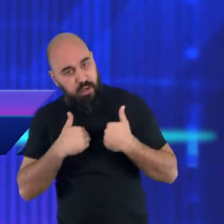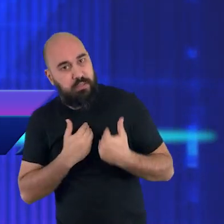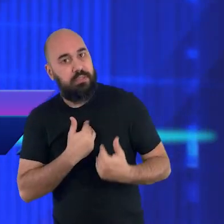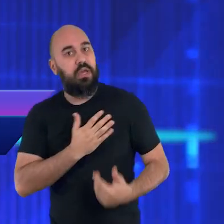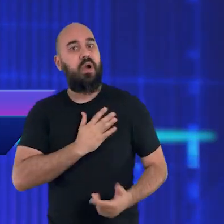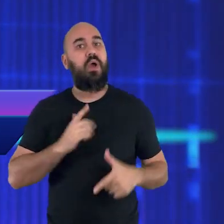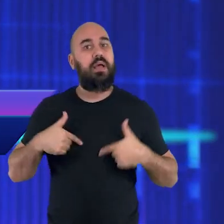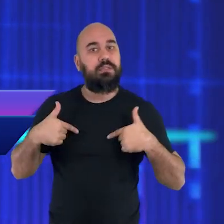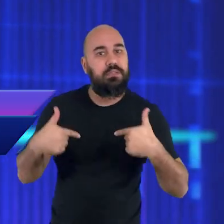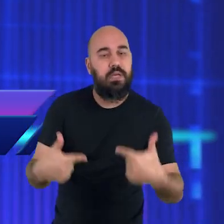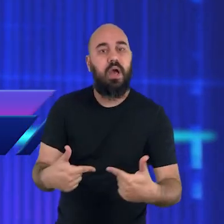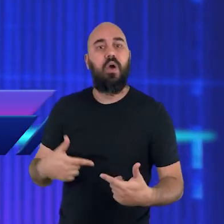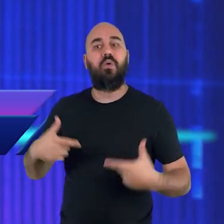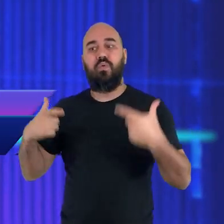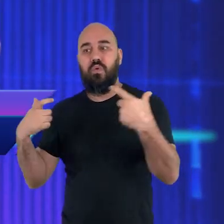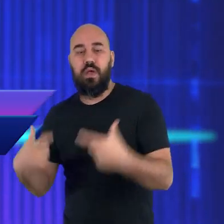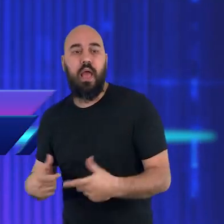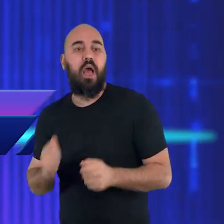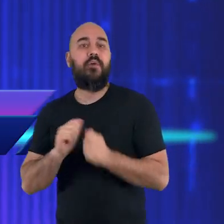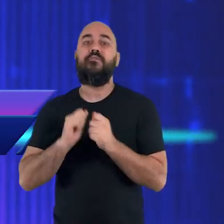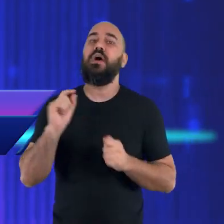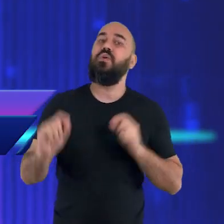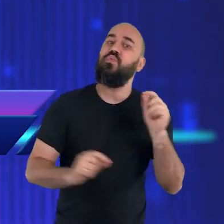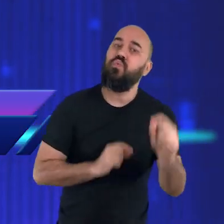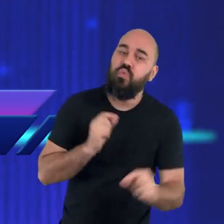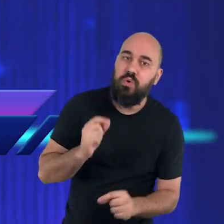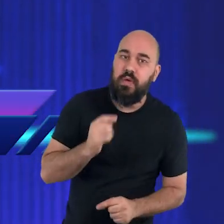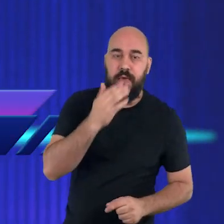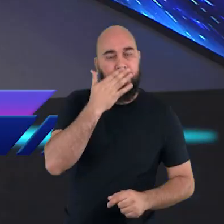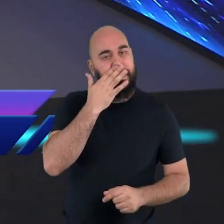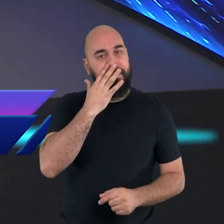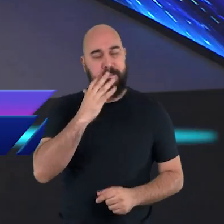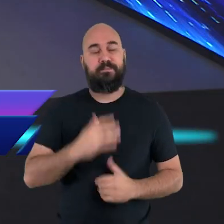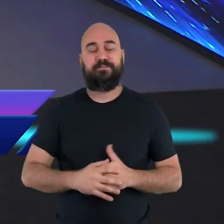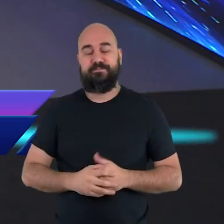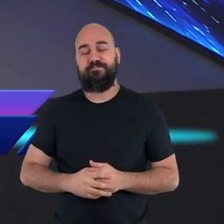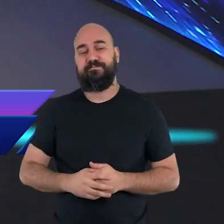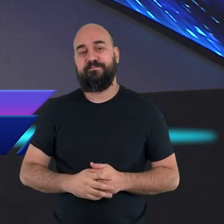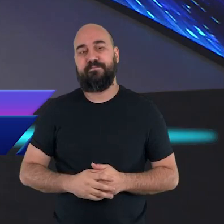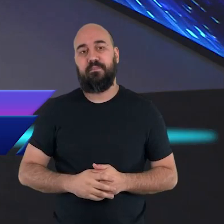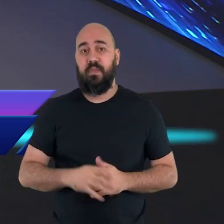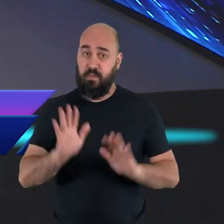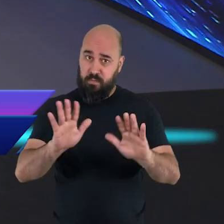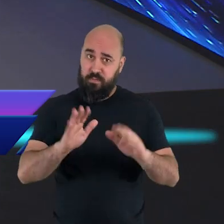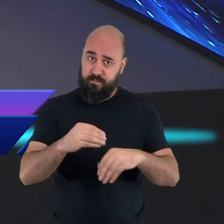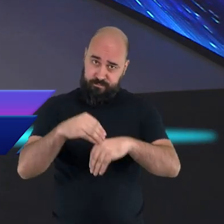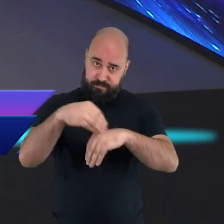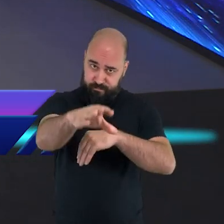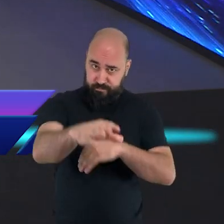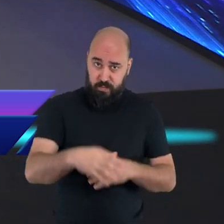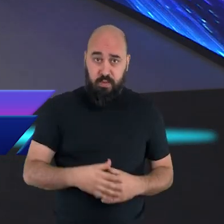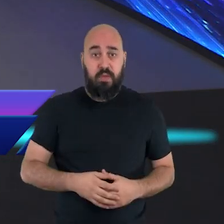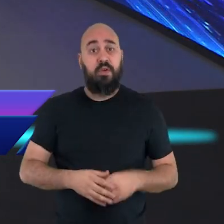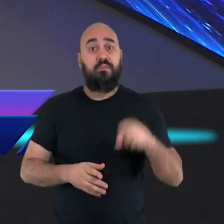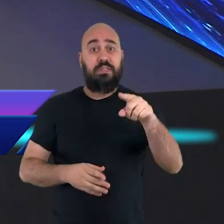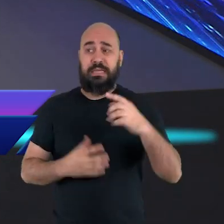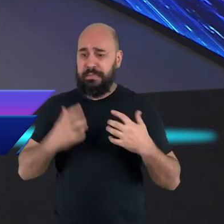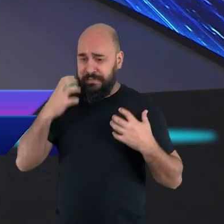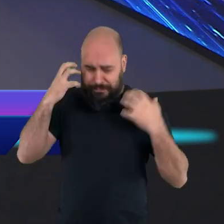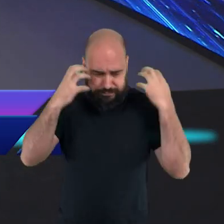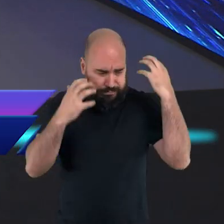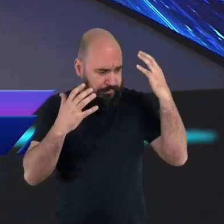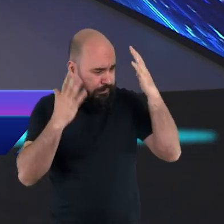eu ando. Agora, deixa eu te dizer uma coisa. Você não precisa ser refém das suas vontades